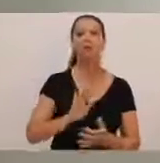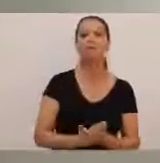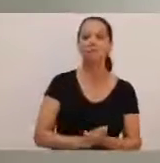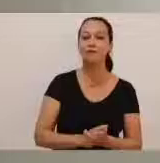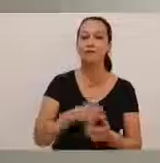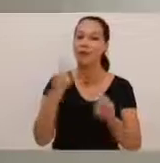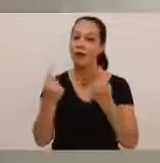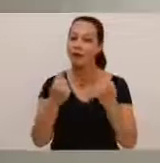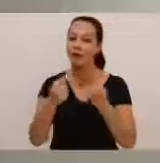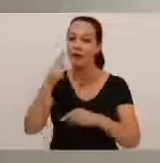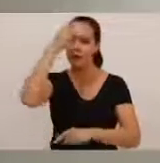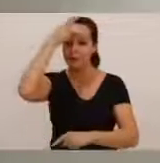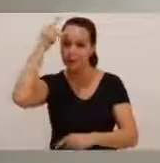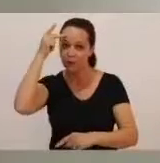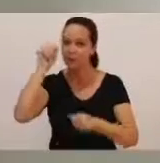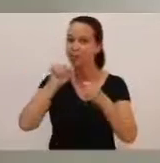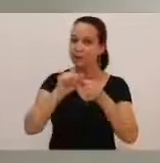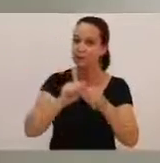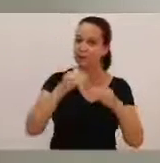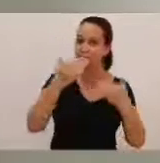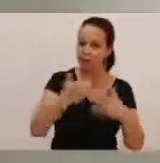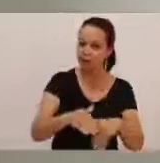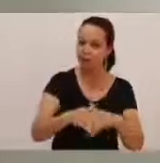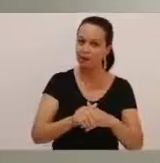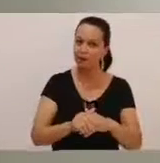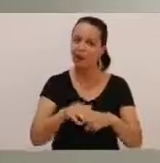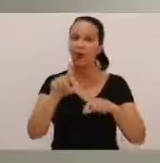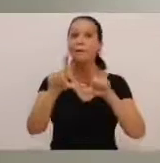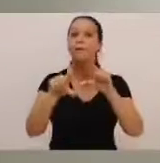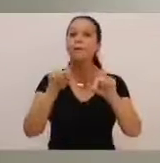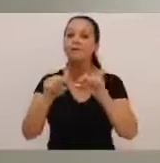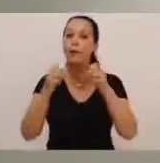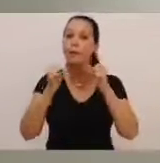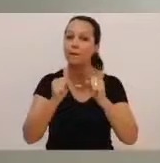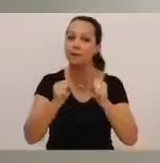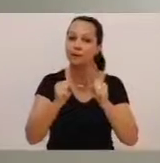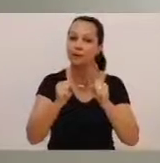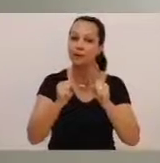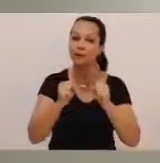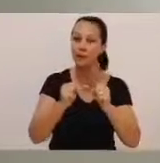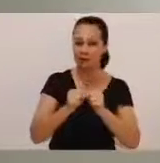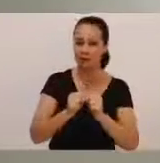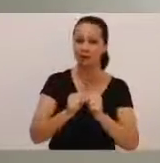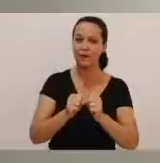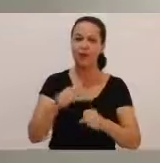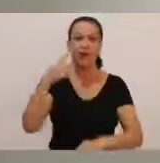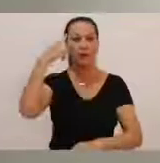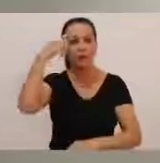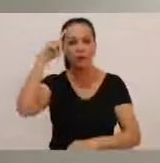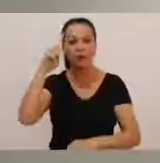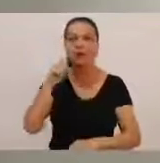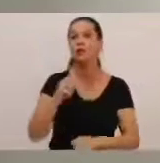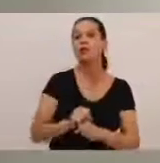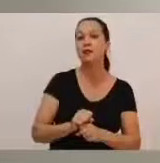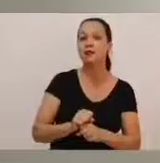legal, embora cada candidato faça apenas uma prova objetiva, nós vamos dividir a realização